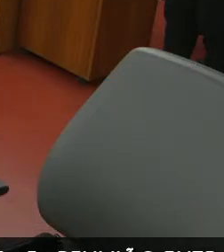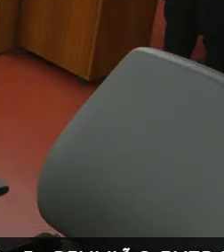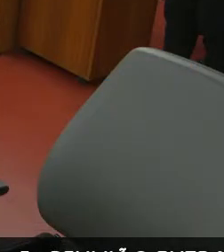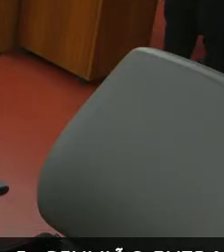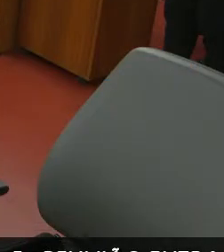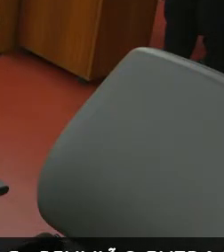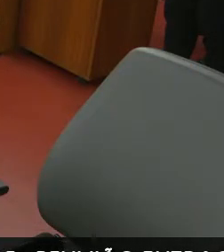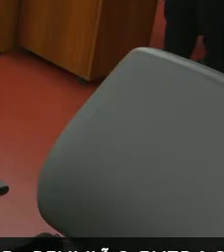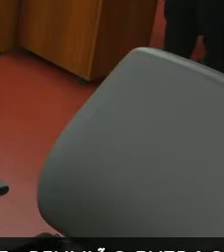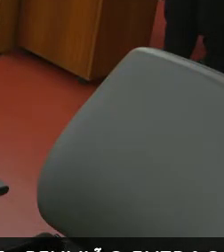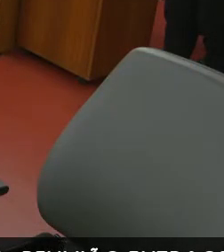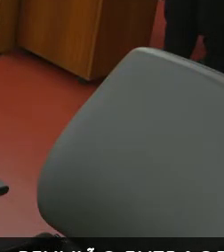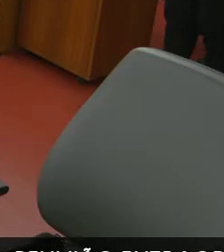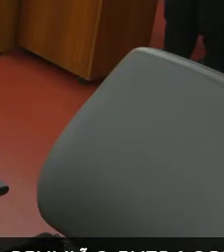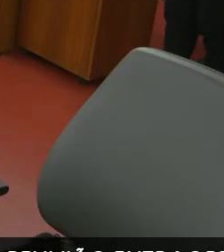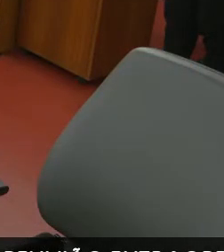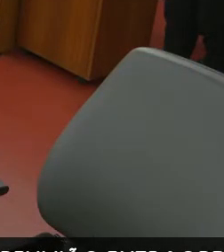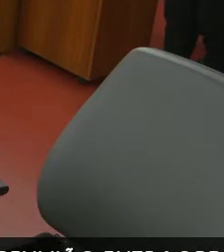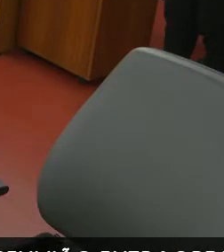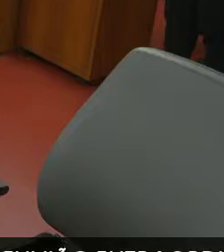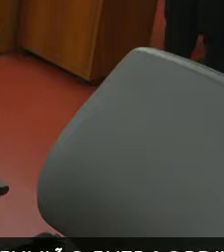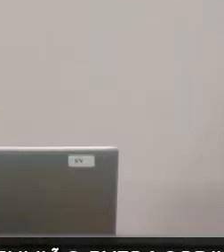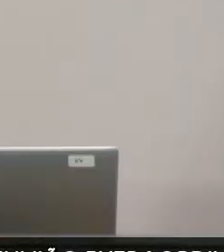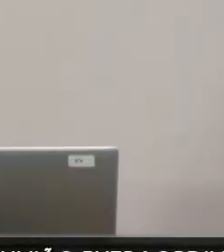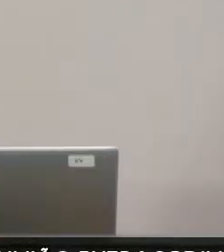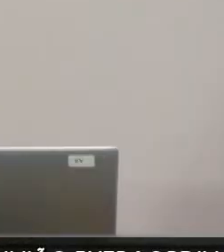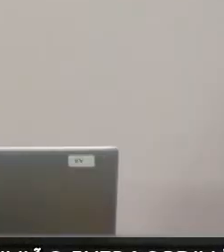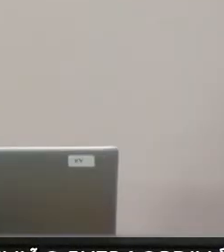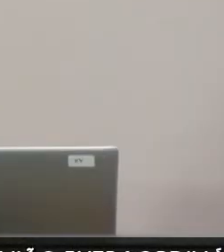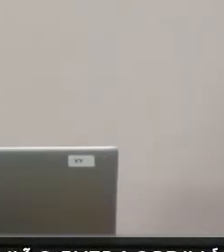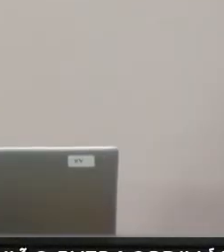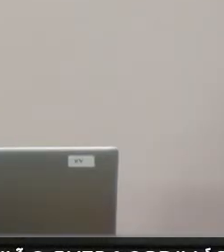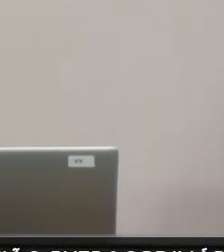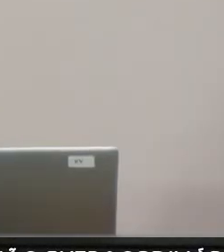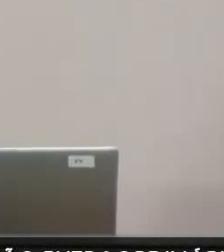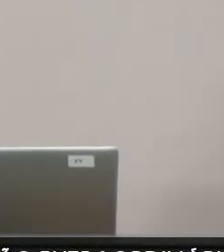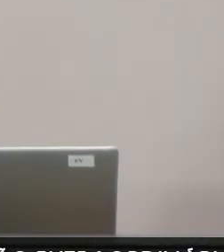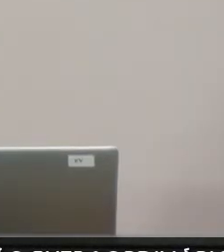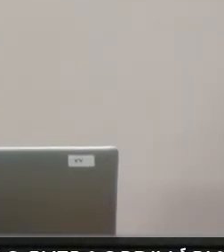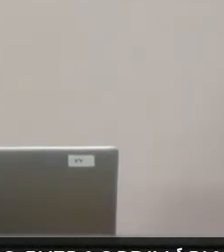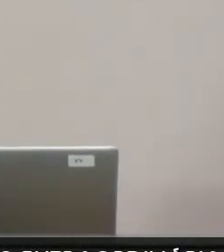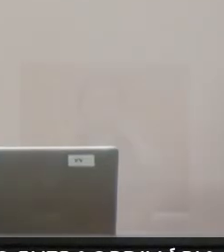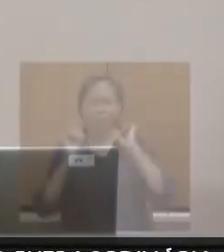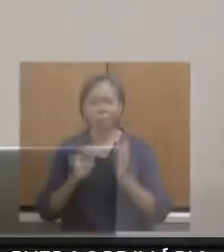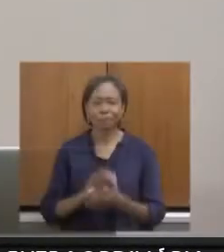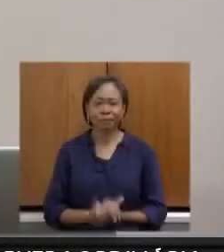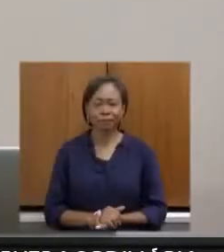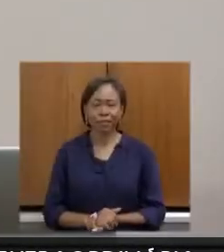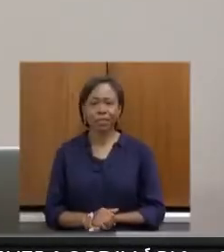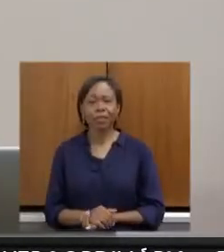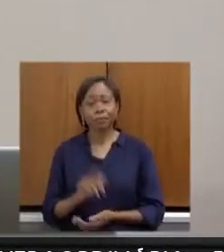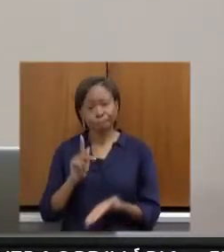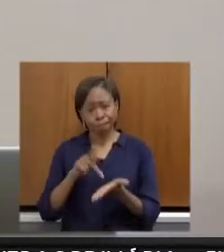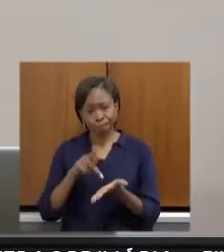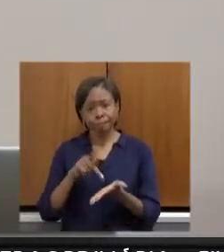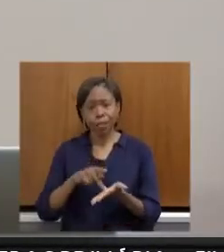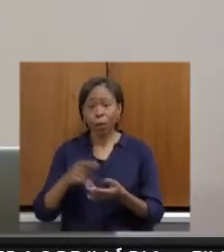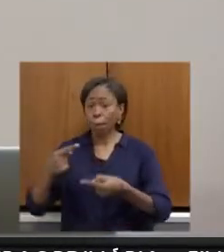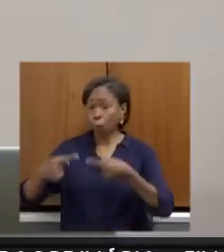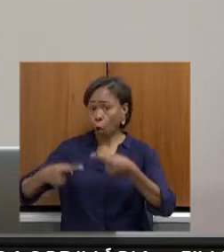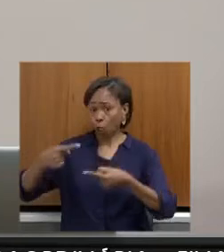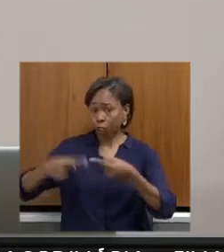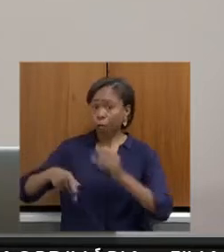Pelé? Primeiro, é uma política de governo, não é de Estado nos municípios.